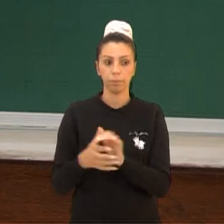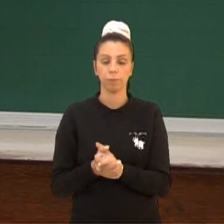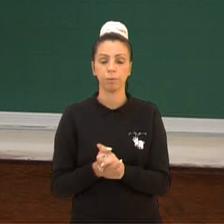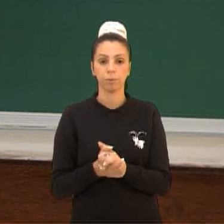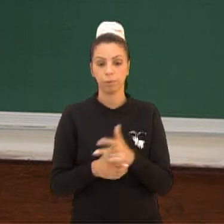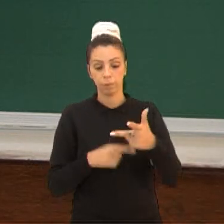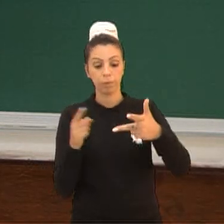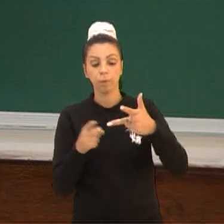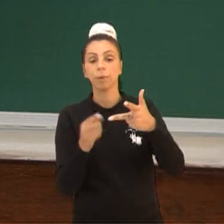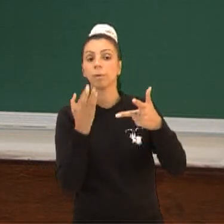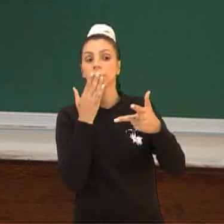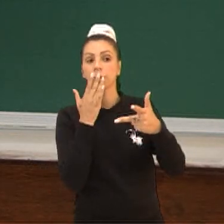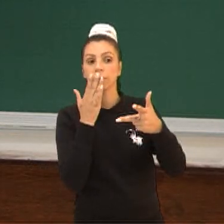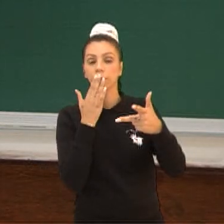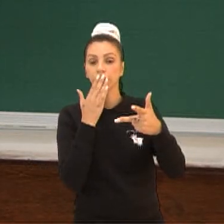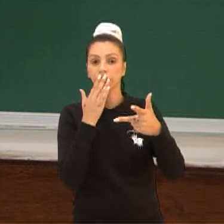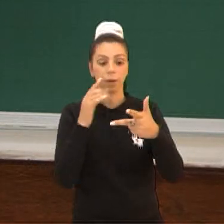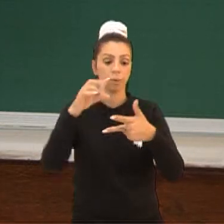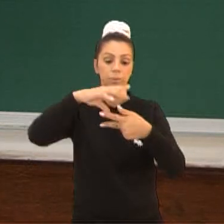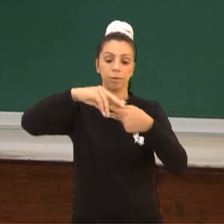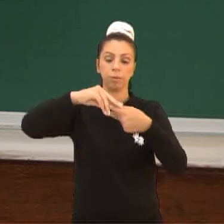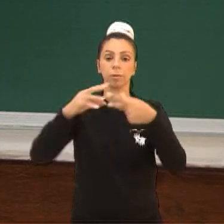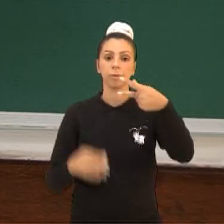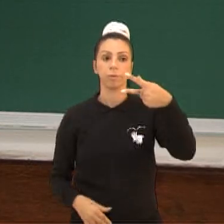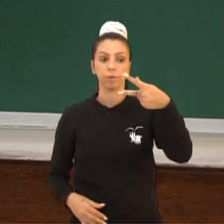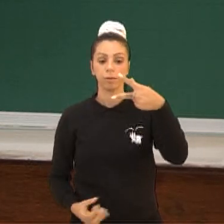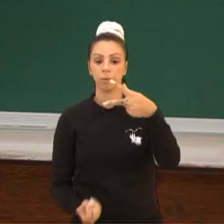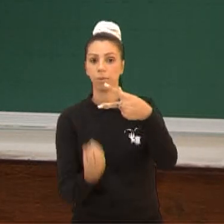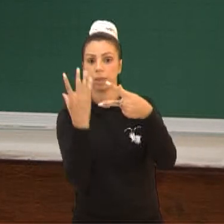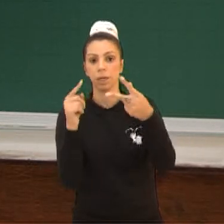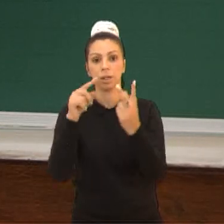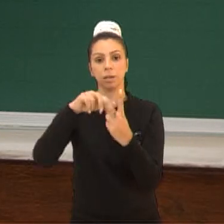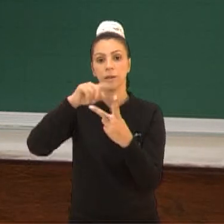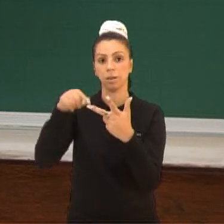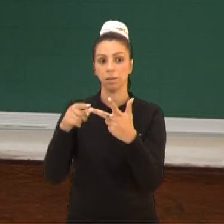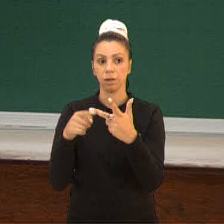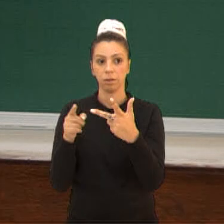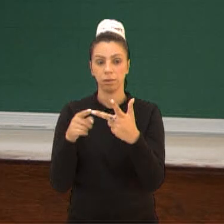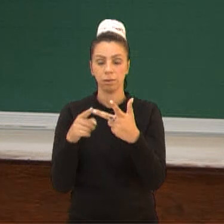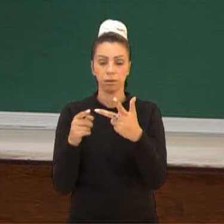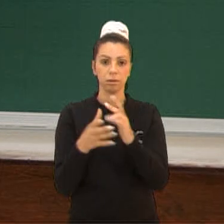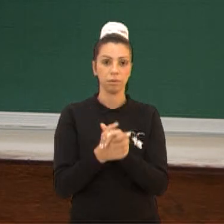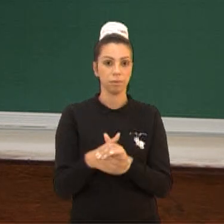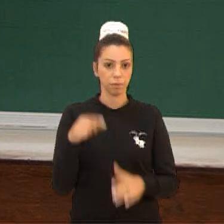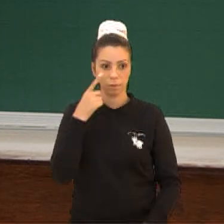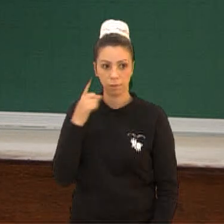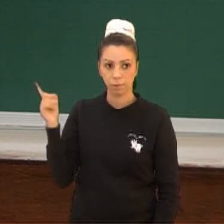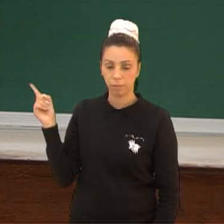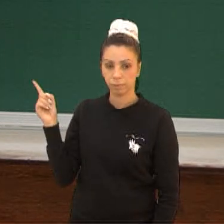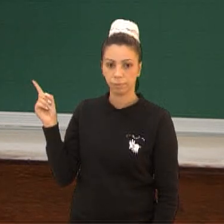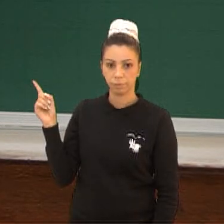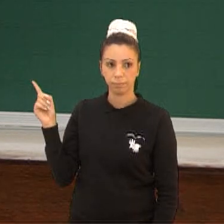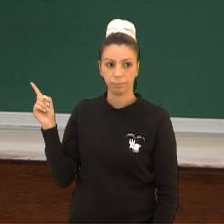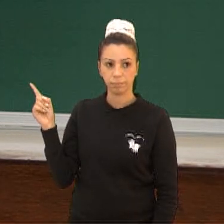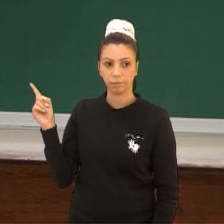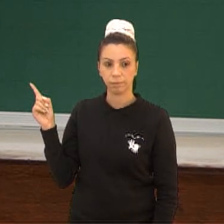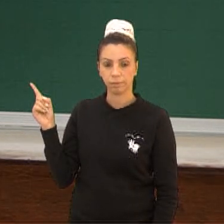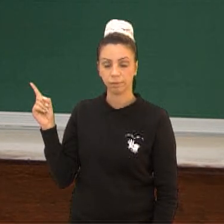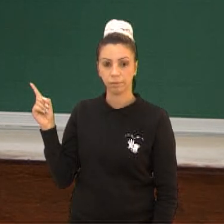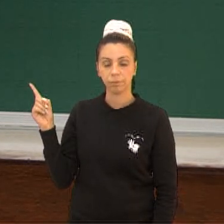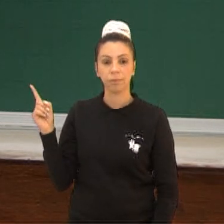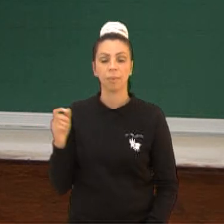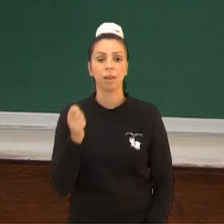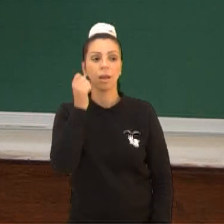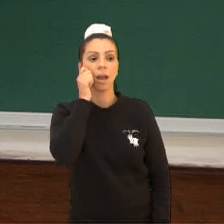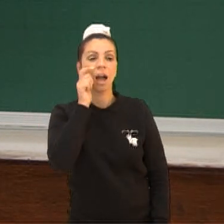A cor terciária é a mas a segunda. Uma cor primária, mas uma cor secundária vai dar uma cor terciária. Essa cor terciária é qualquer? É o